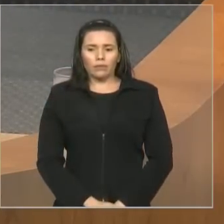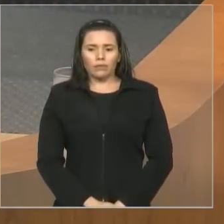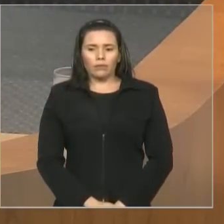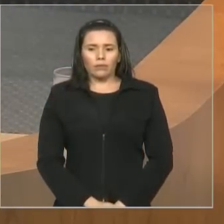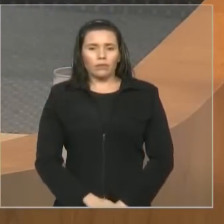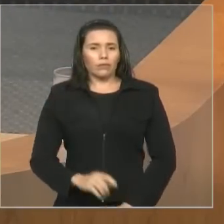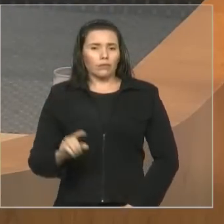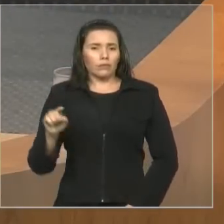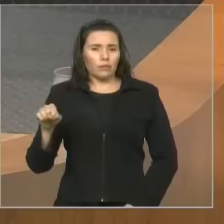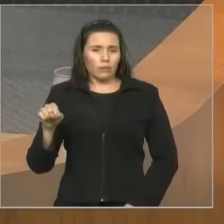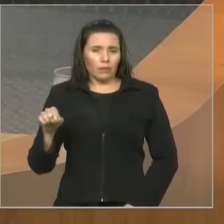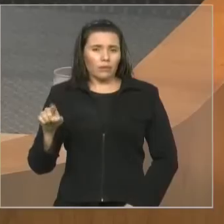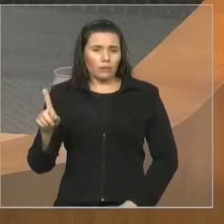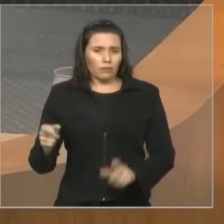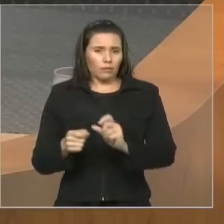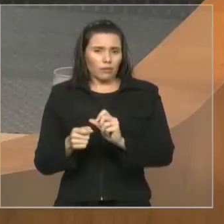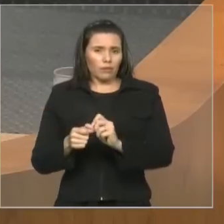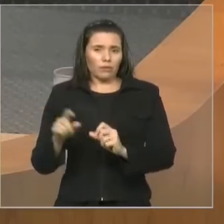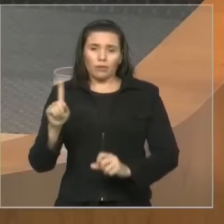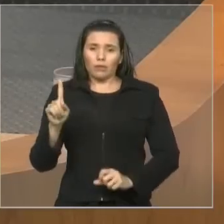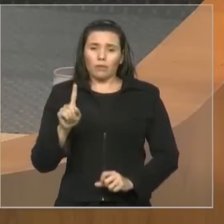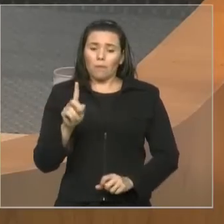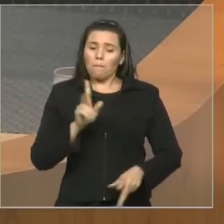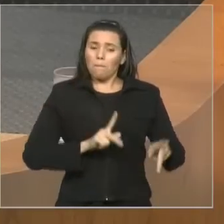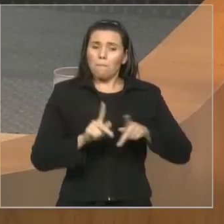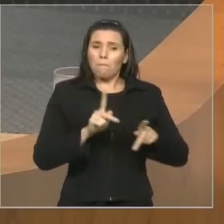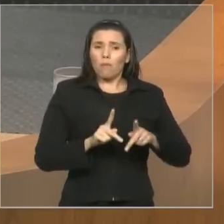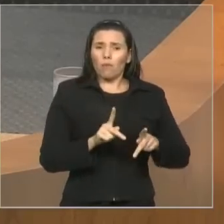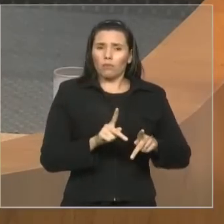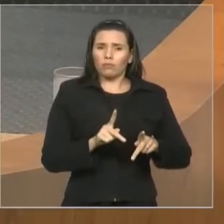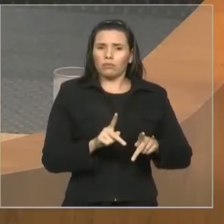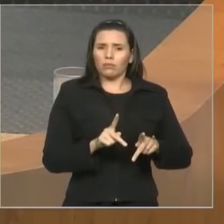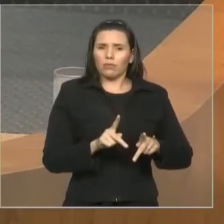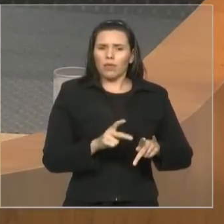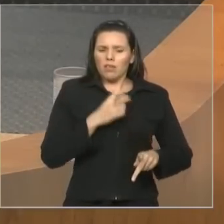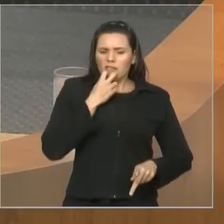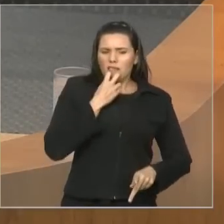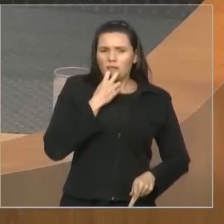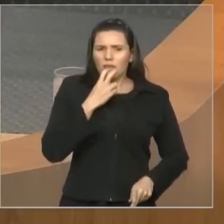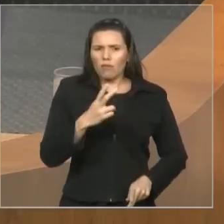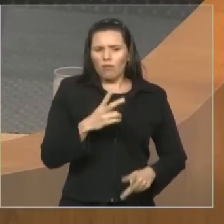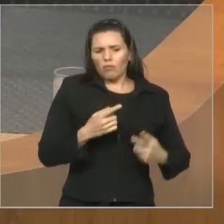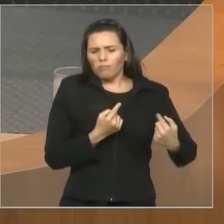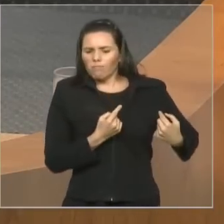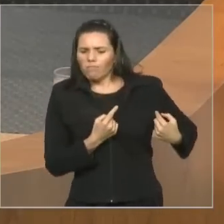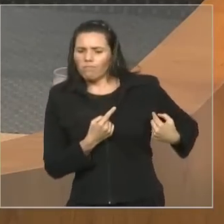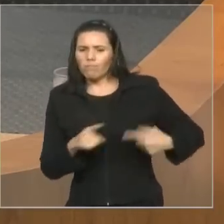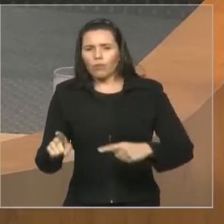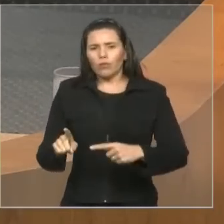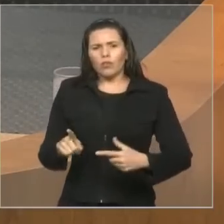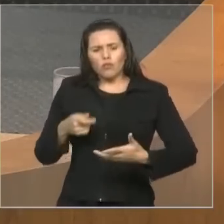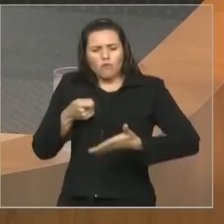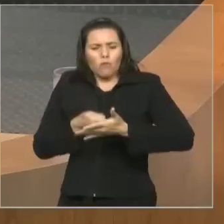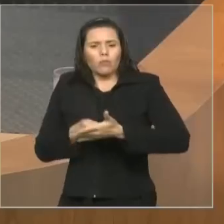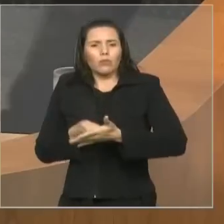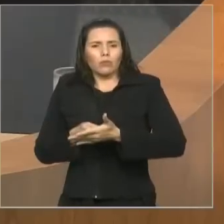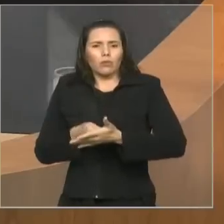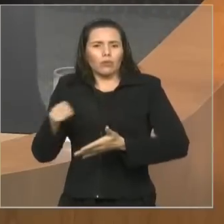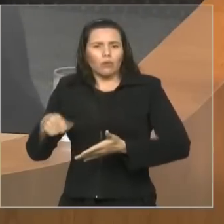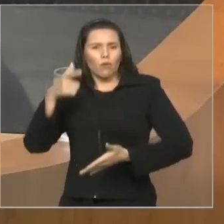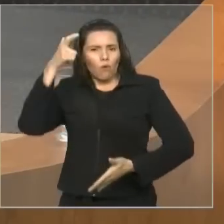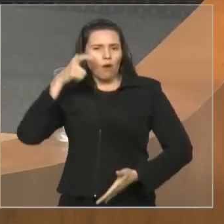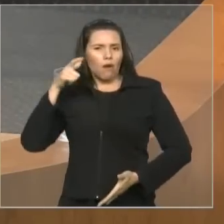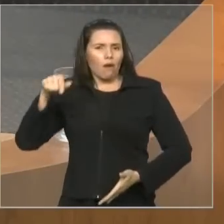Foi o povo, foi a plebe que se revoltou e obrigou a poder aquele rei seguir esses espaços que foram feitos. Mas